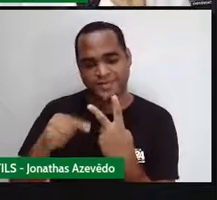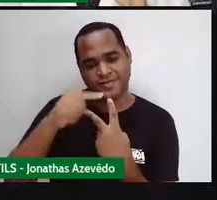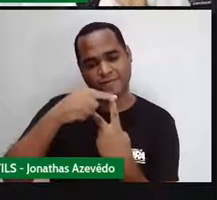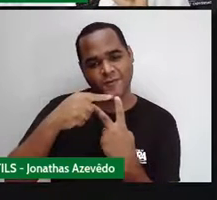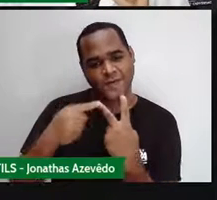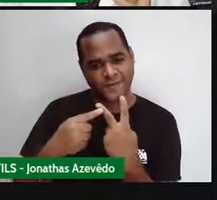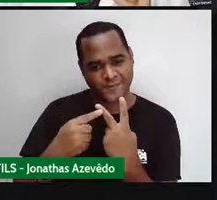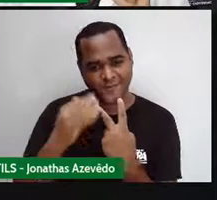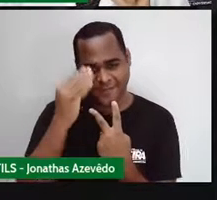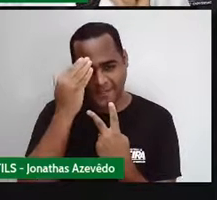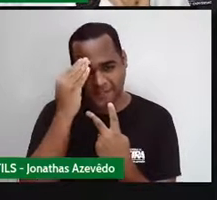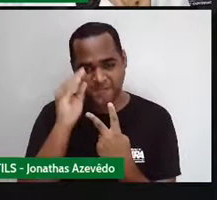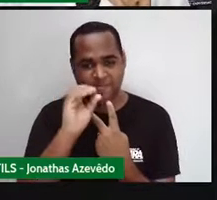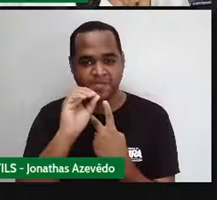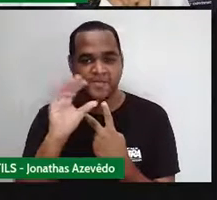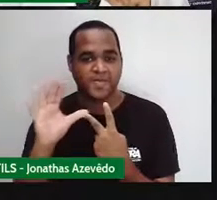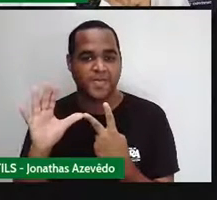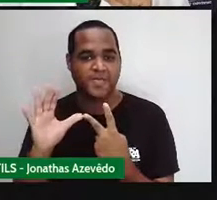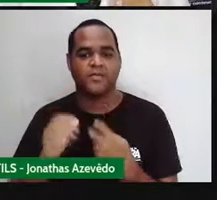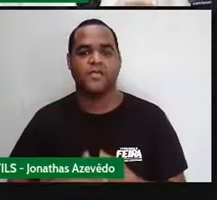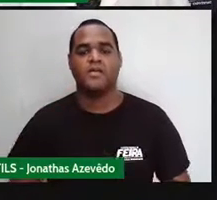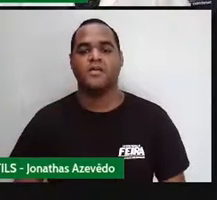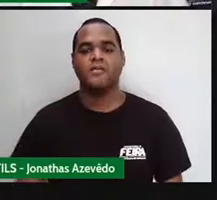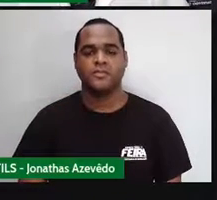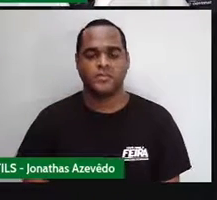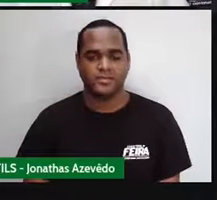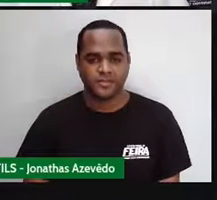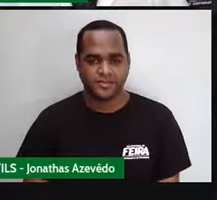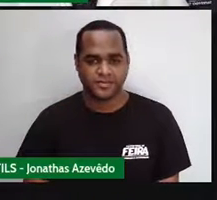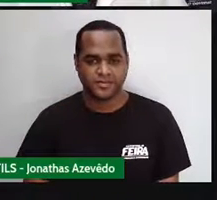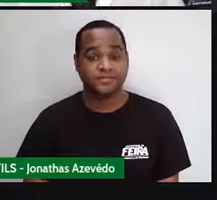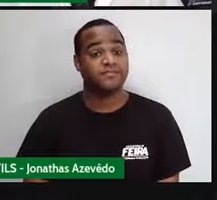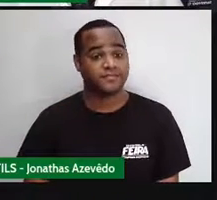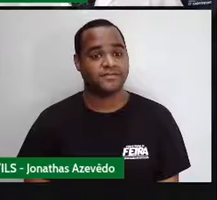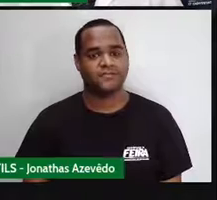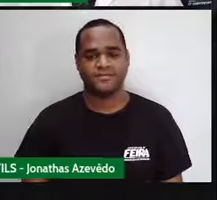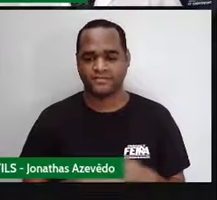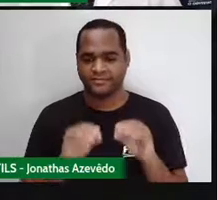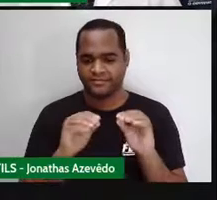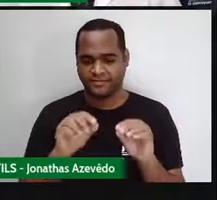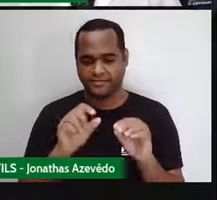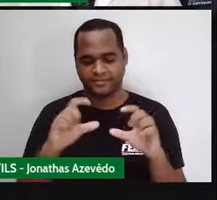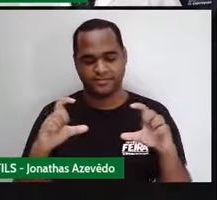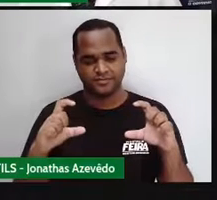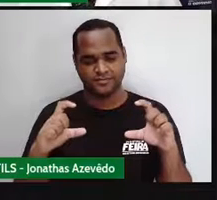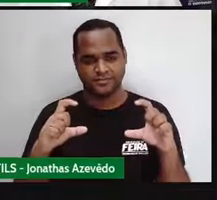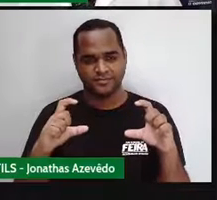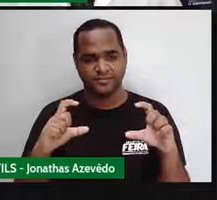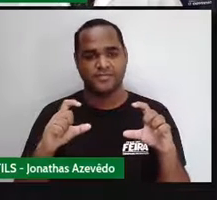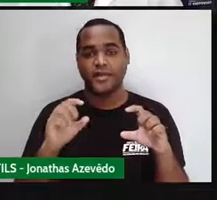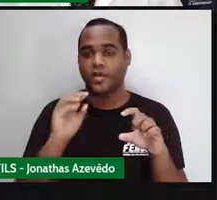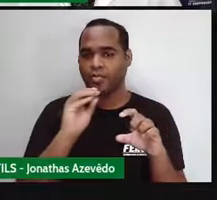e divide por 2. Então, vamos escrever isso aqui. Olha só. Vamos colocar isso entre parênteses.